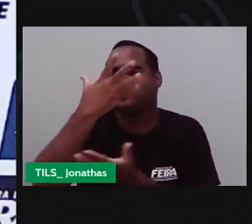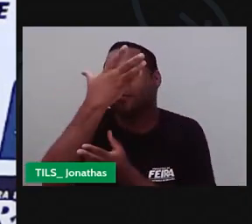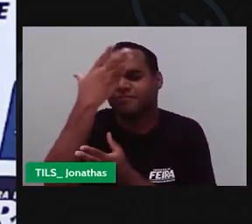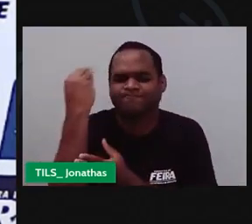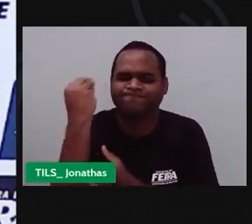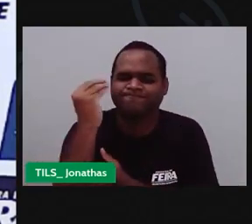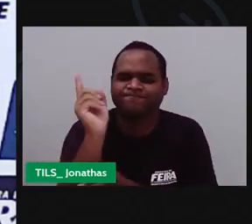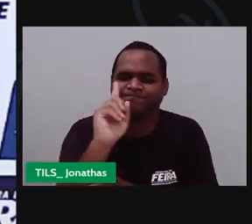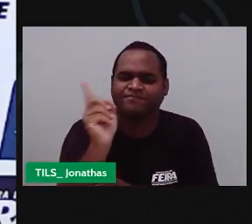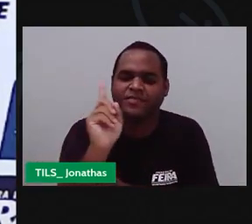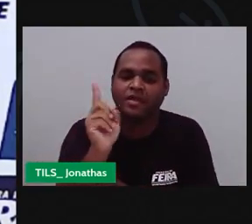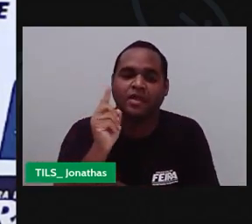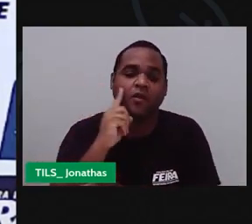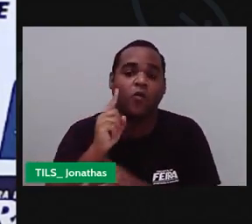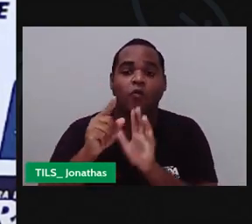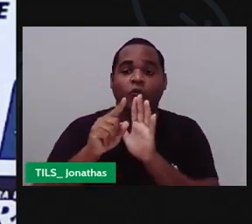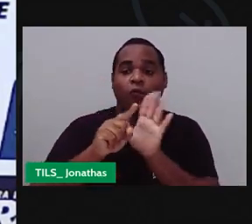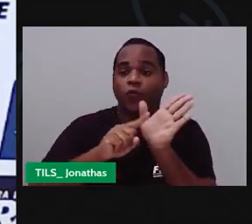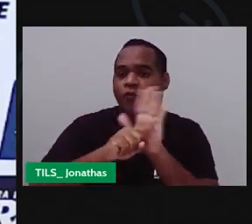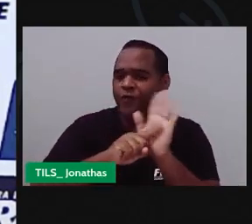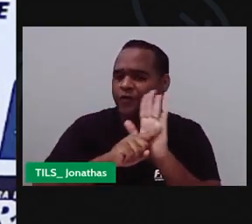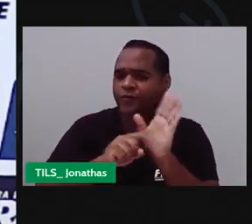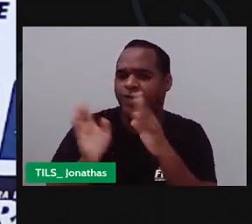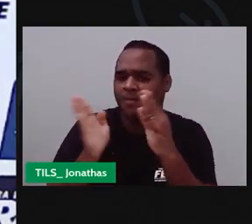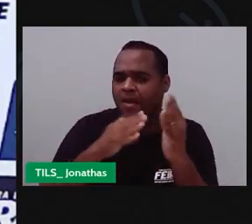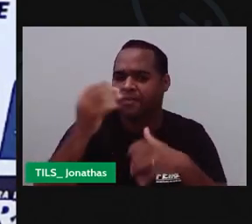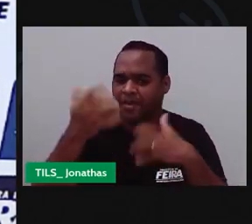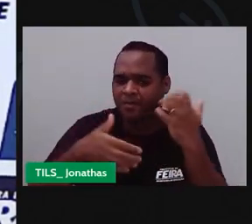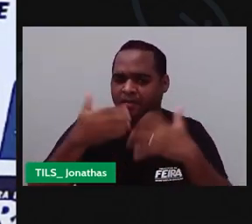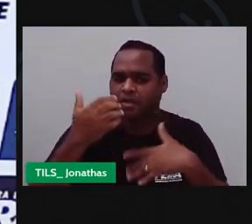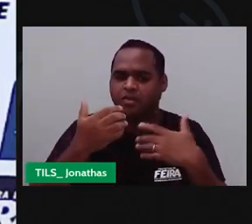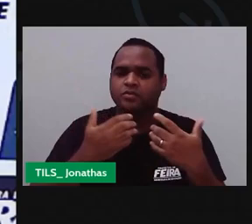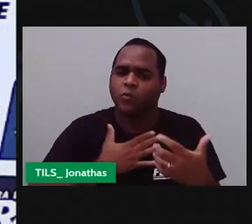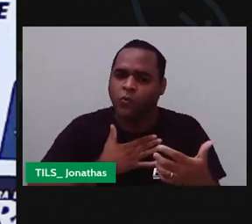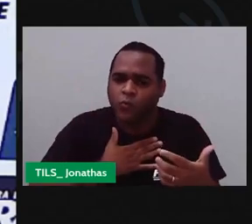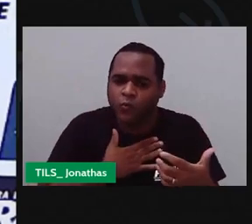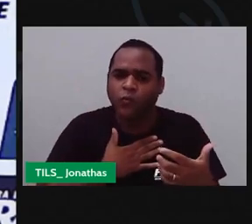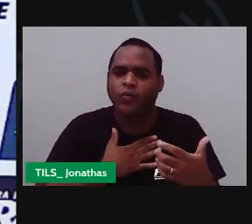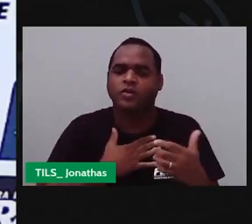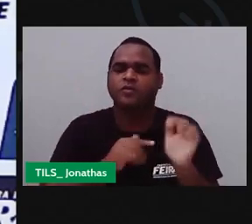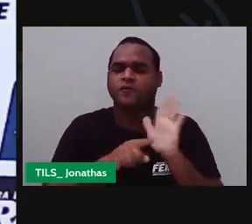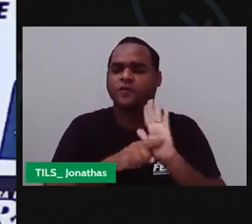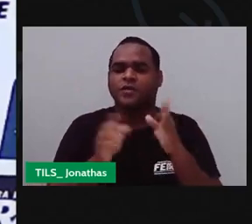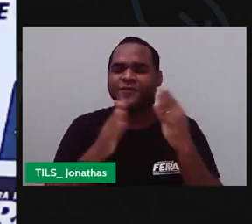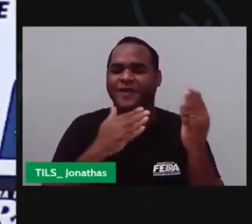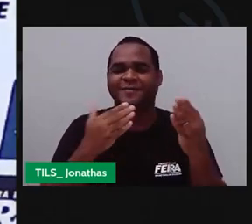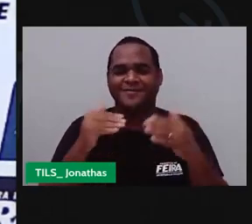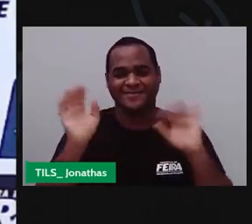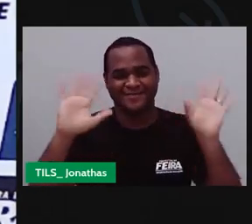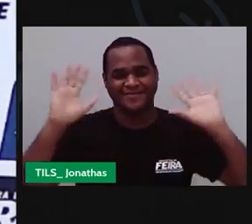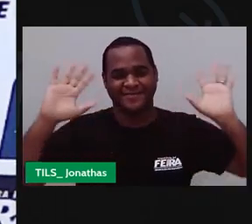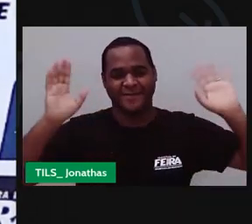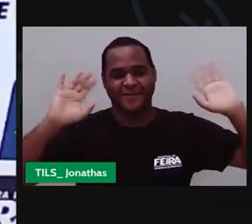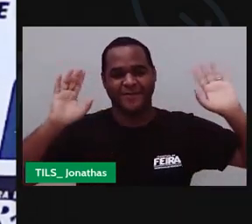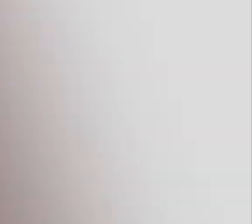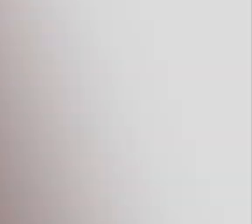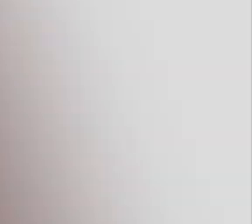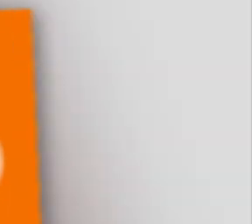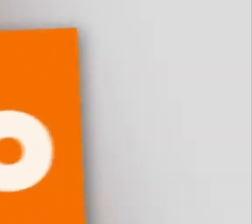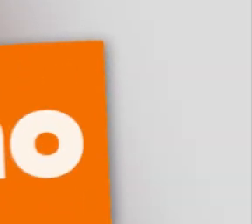esqueça De curtir O vídeo E comentar O que você Mais gostou Dessa nossa aula A gente vai Se despedindo Tchau